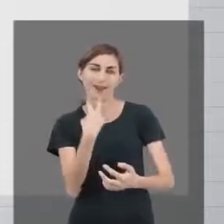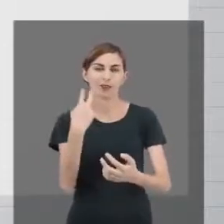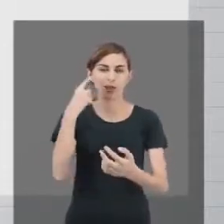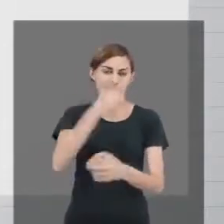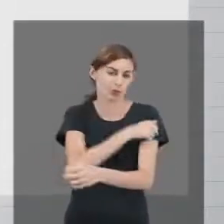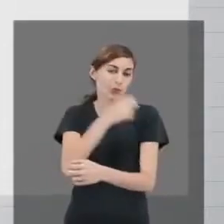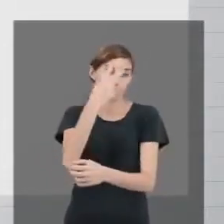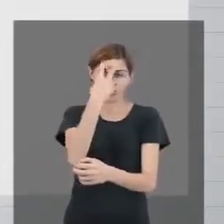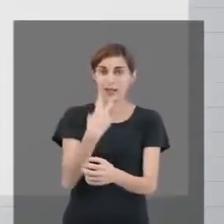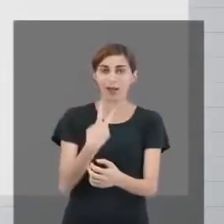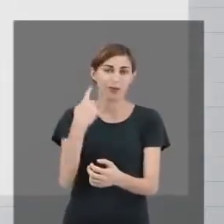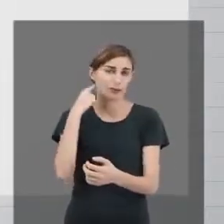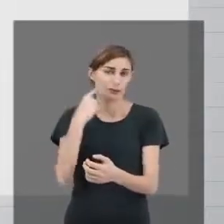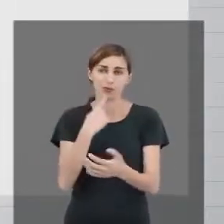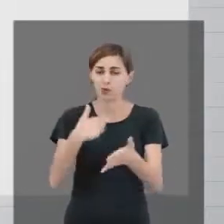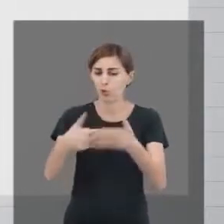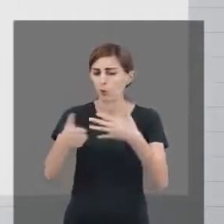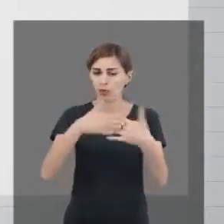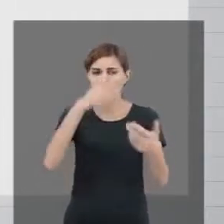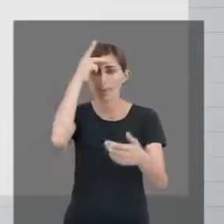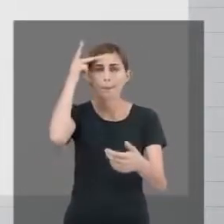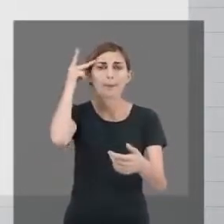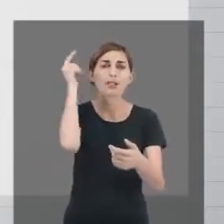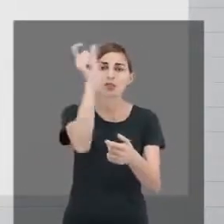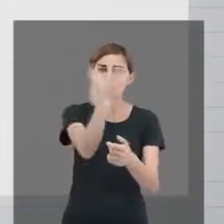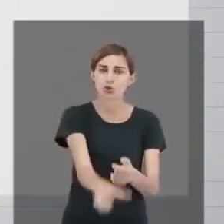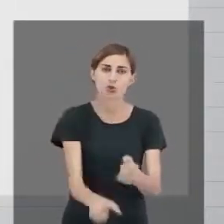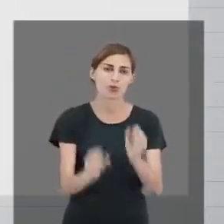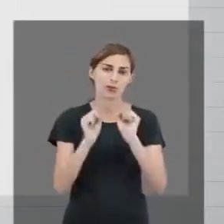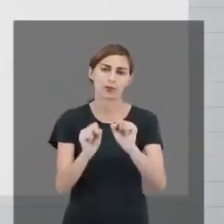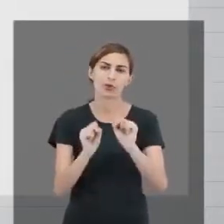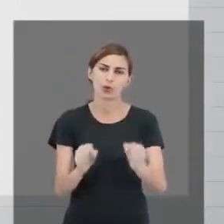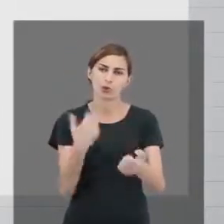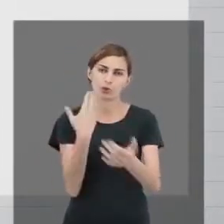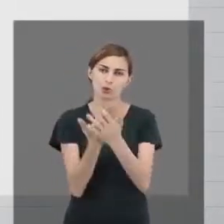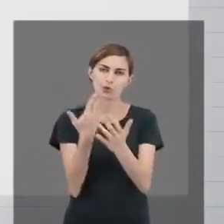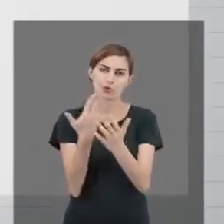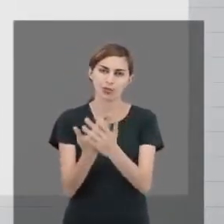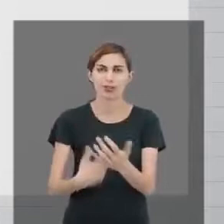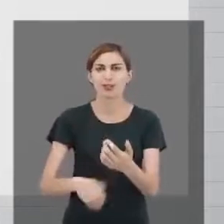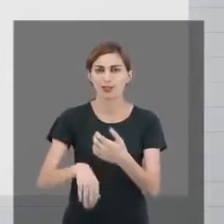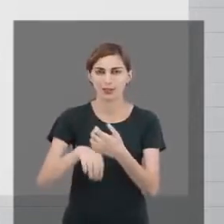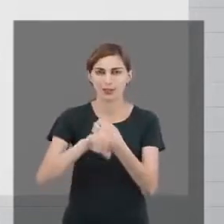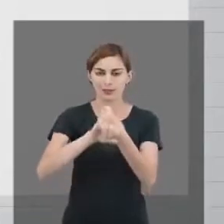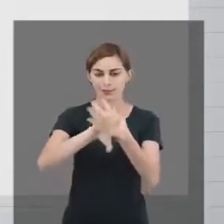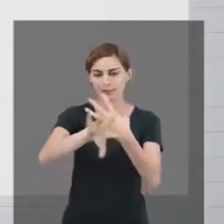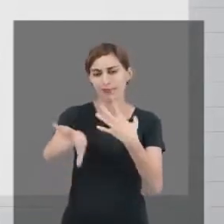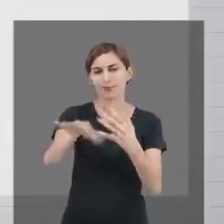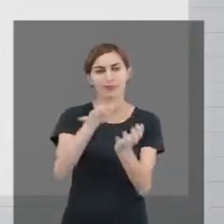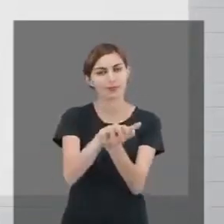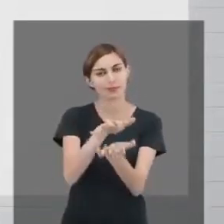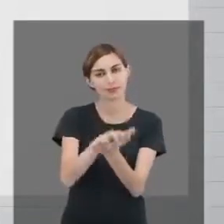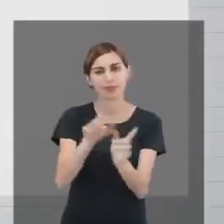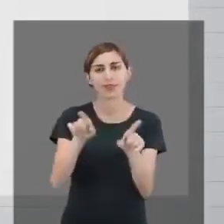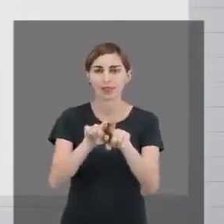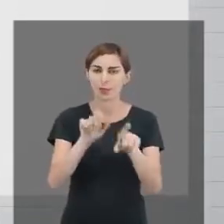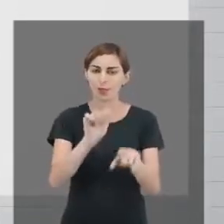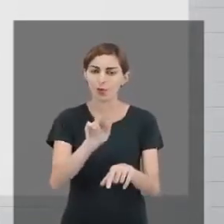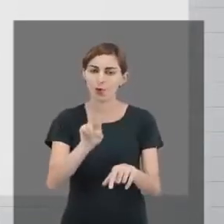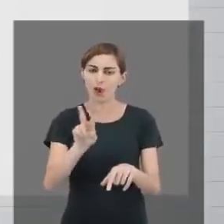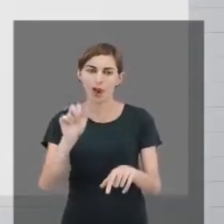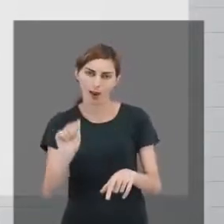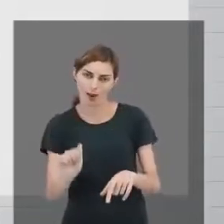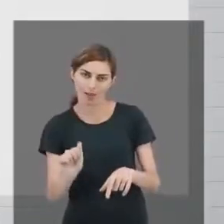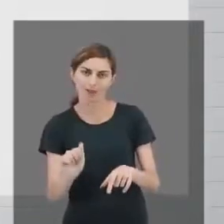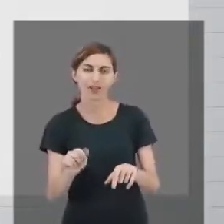estudante da EAD Pernambuco, entendeu? E o nosso AVA também, AVA é o nosso ambiente virtual de